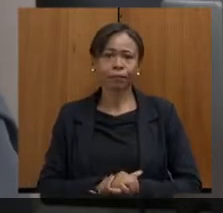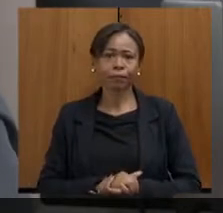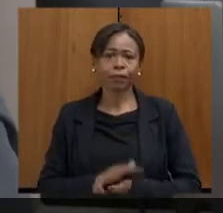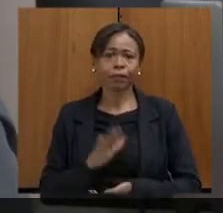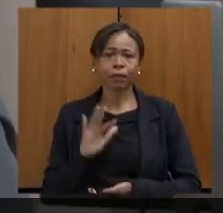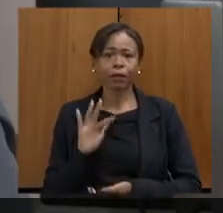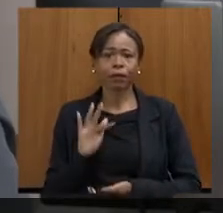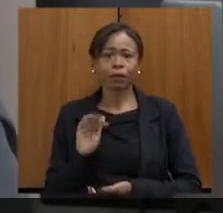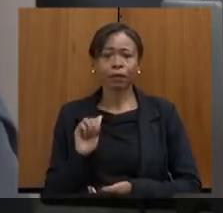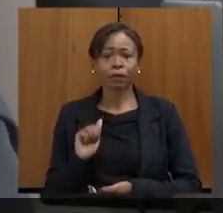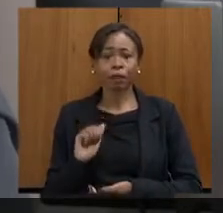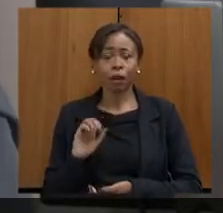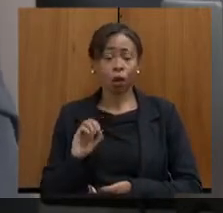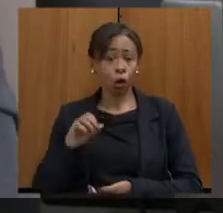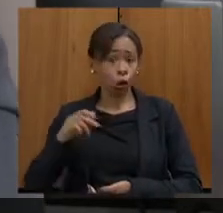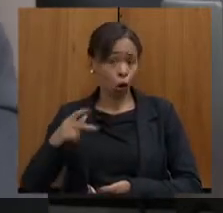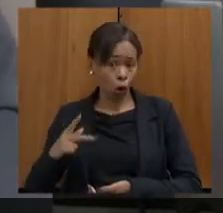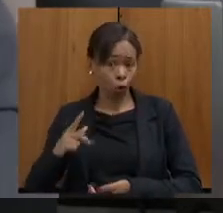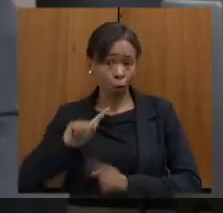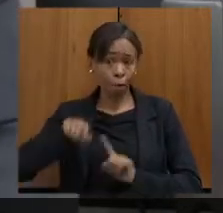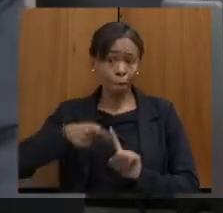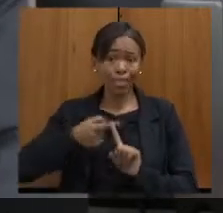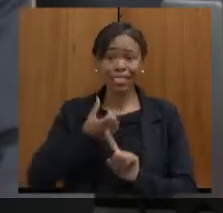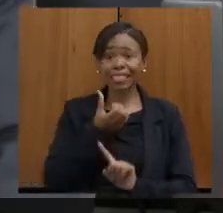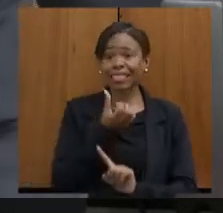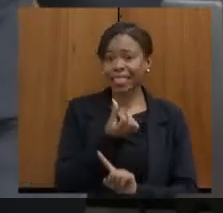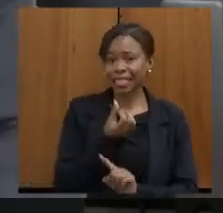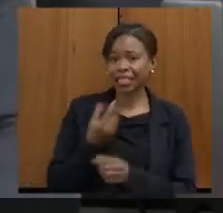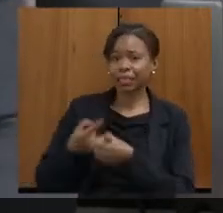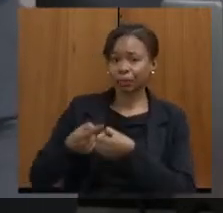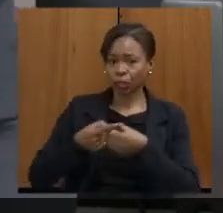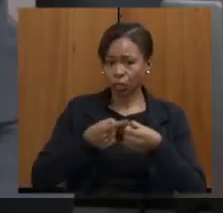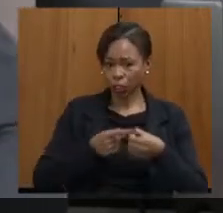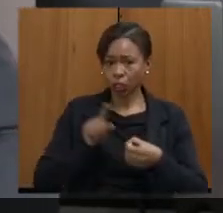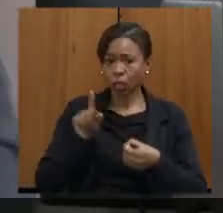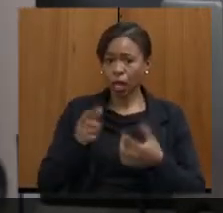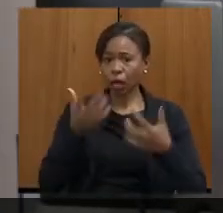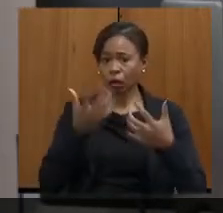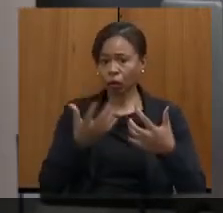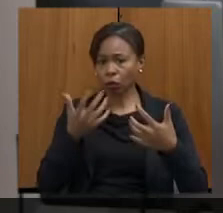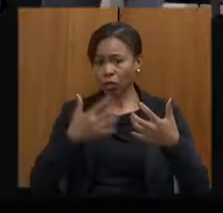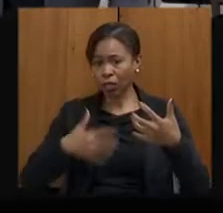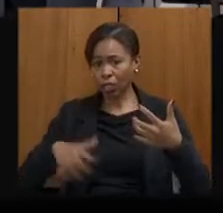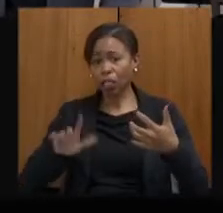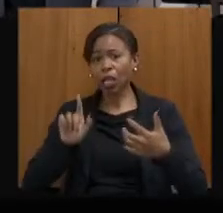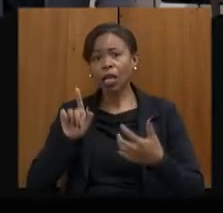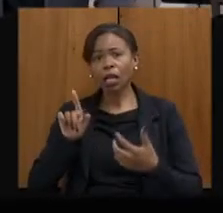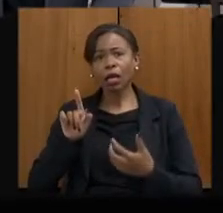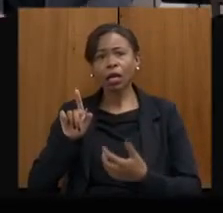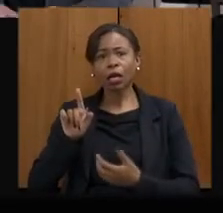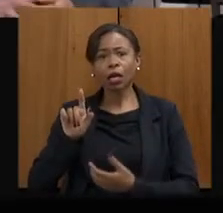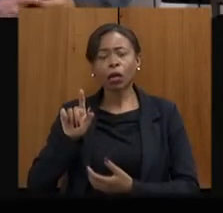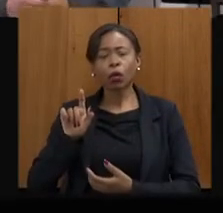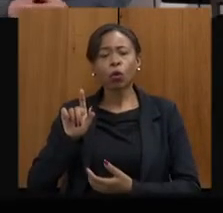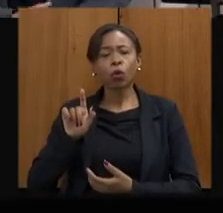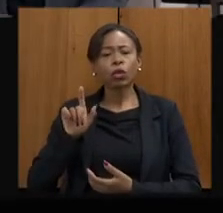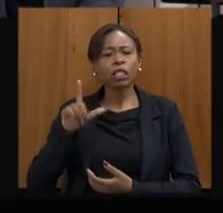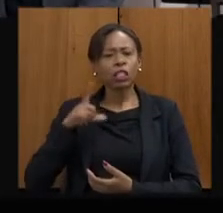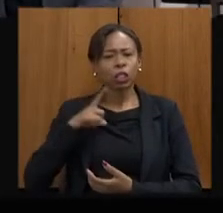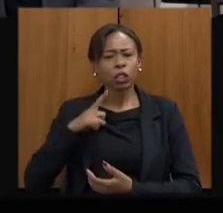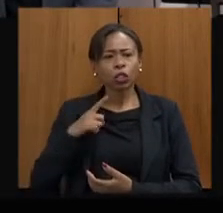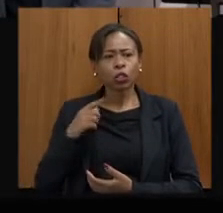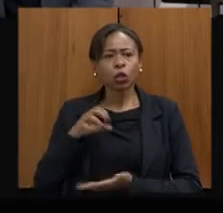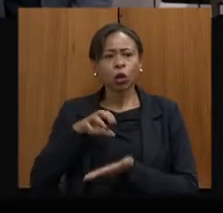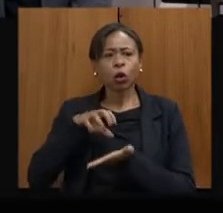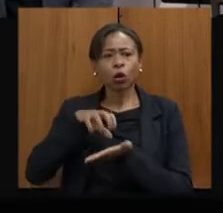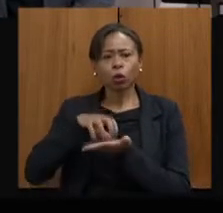FAOP, em mais seis municípios. A Fundação de Arte de Ouro Preto existia somente em Ouro Preto, e